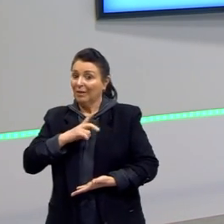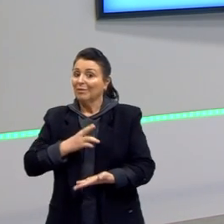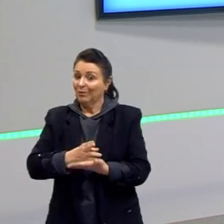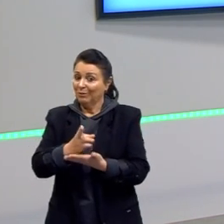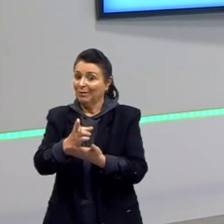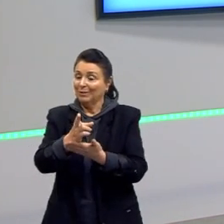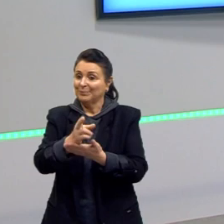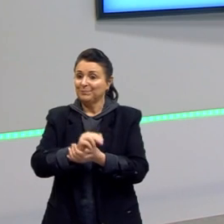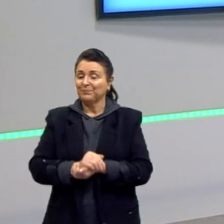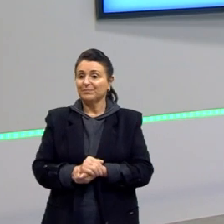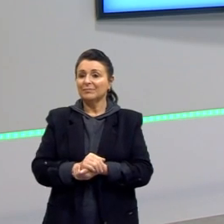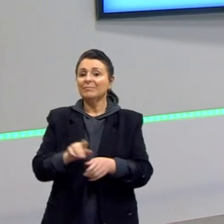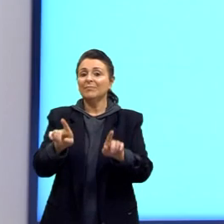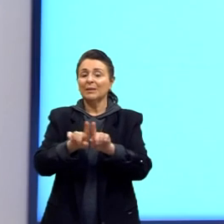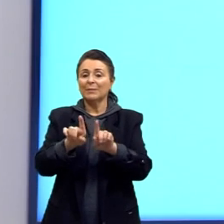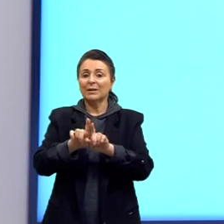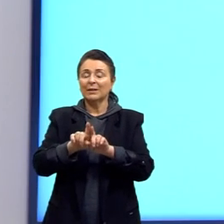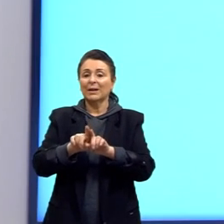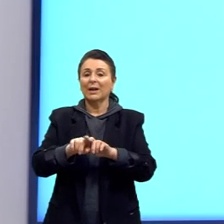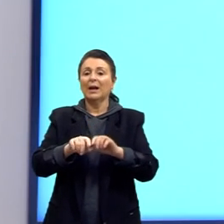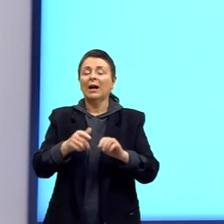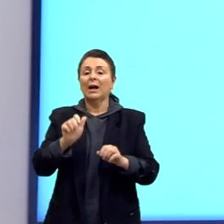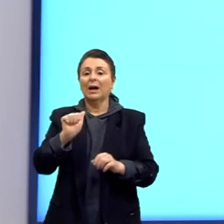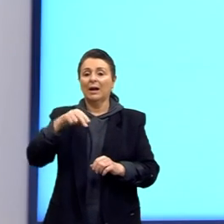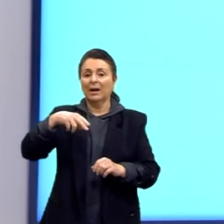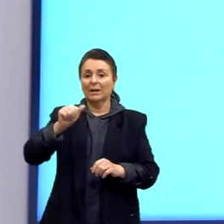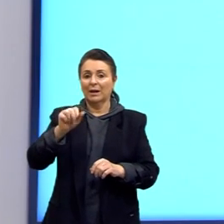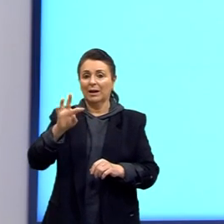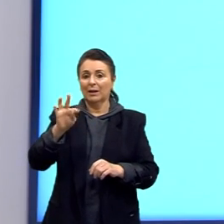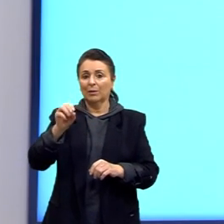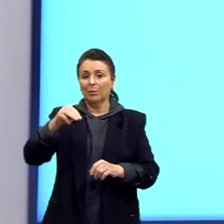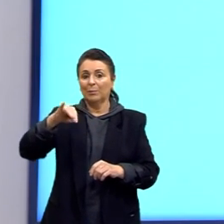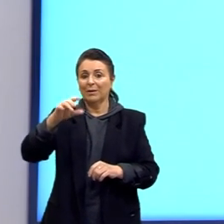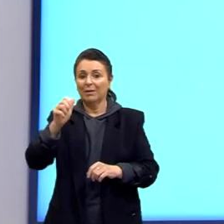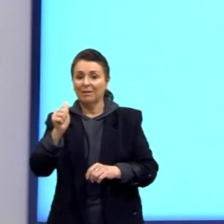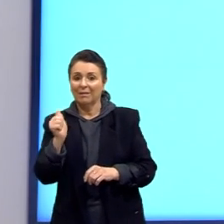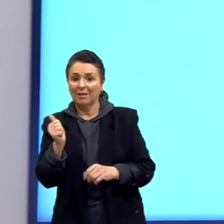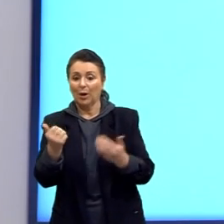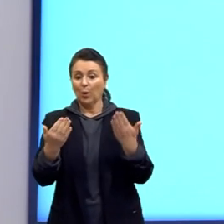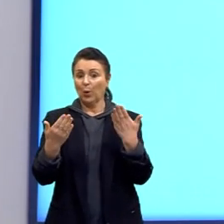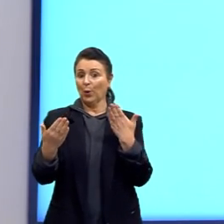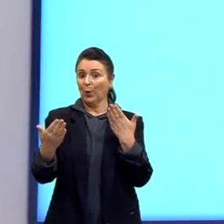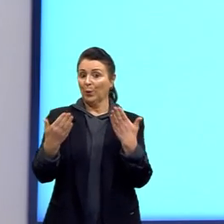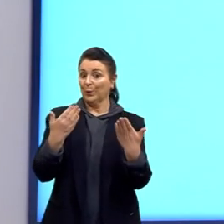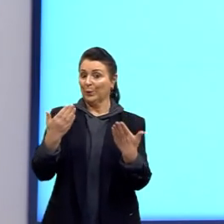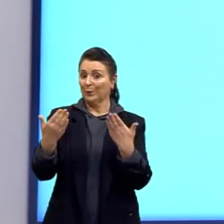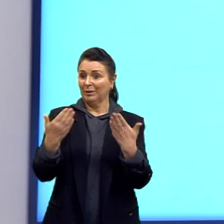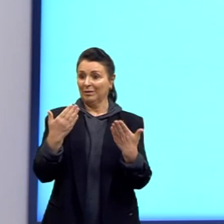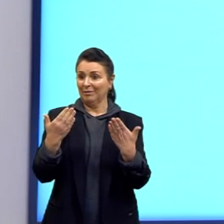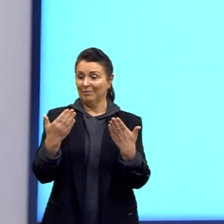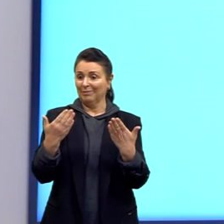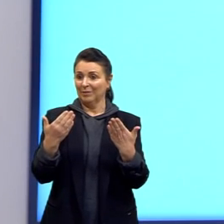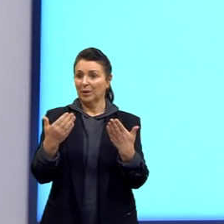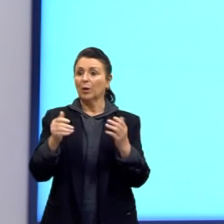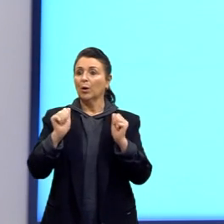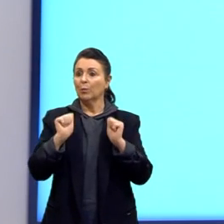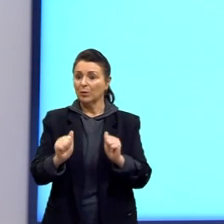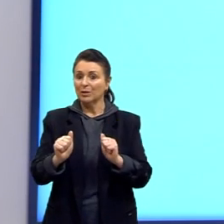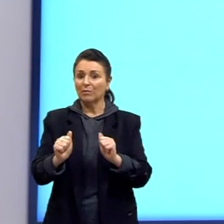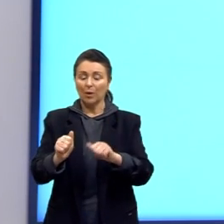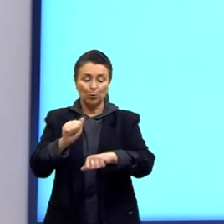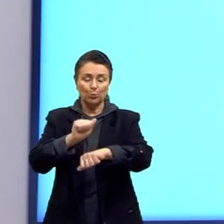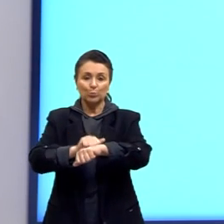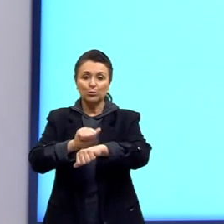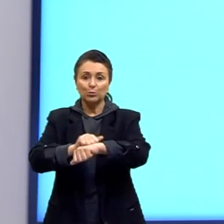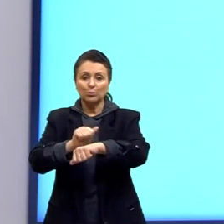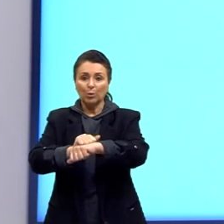A anatomia comparada também, é uma das evidências. Nós podemos ver, por exemplo, os mesmos ossos